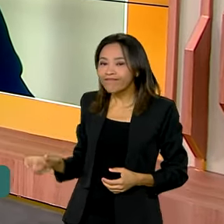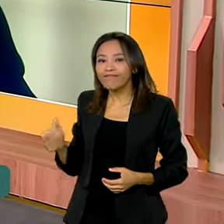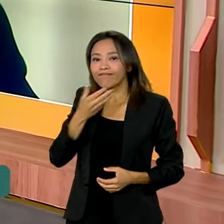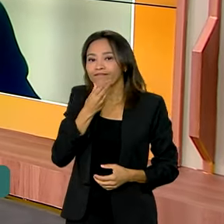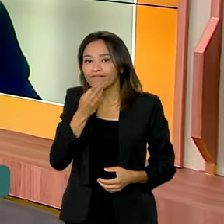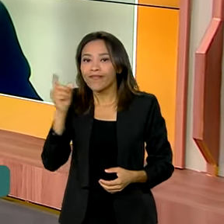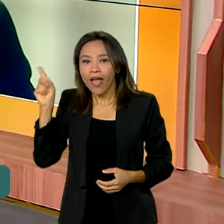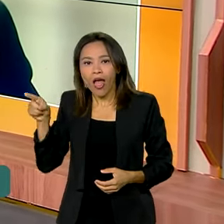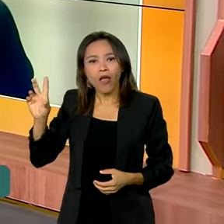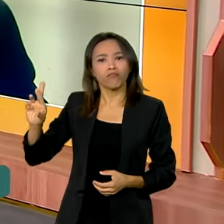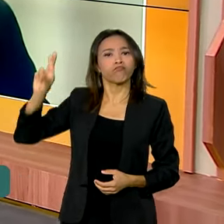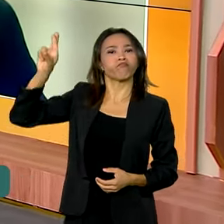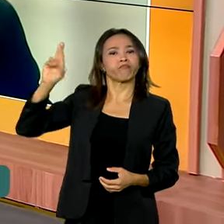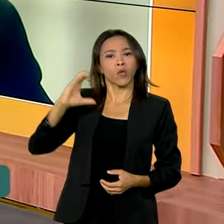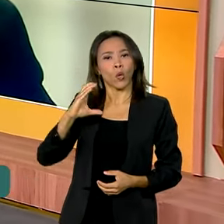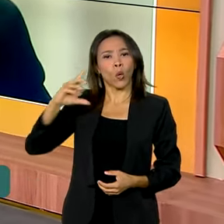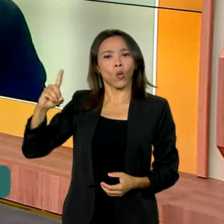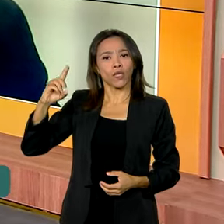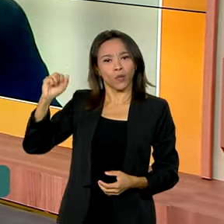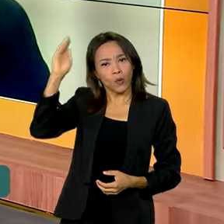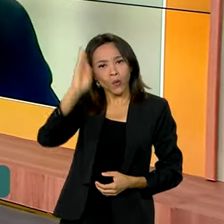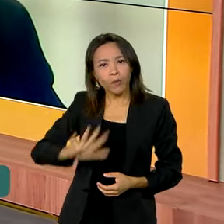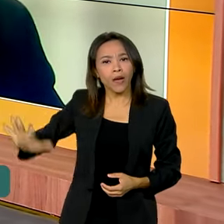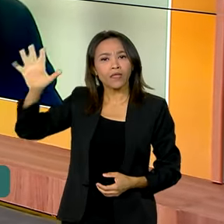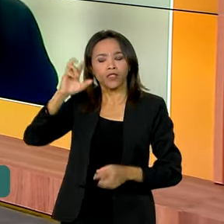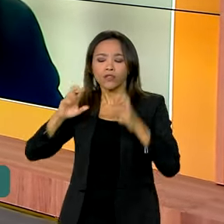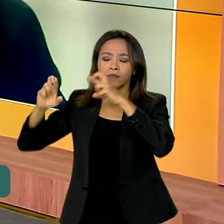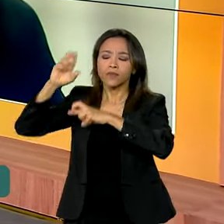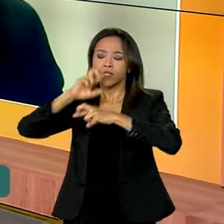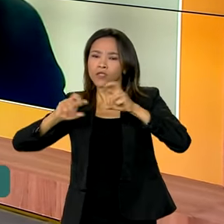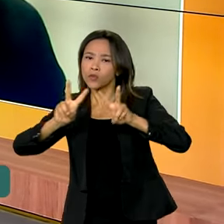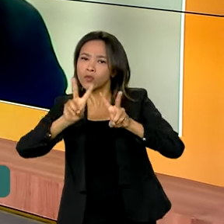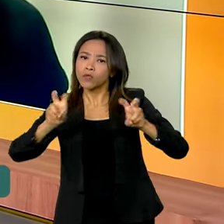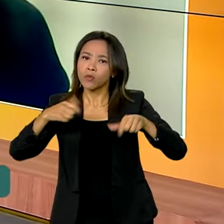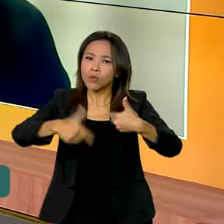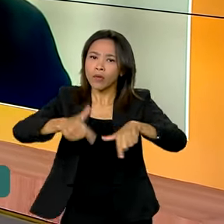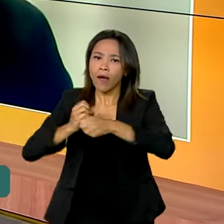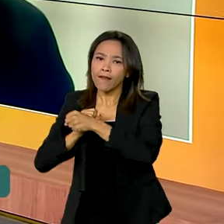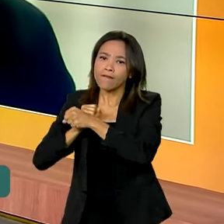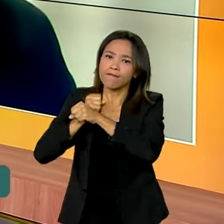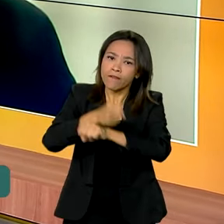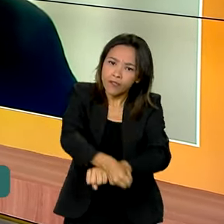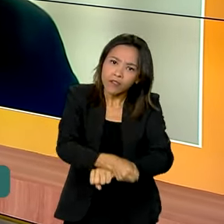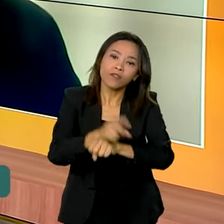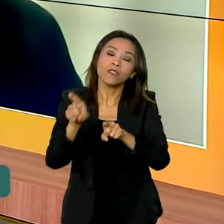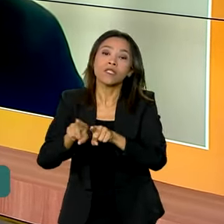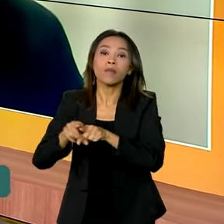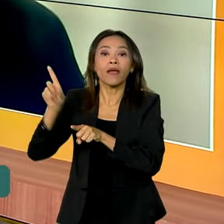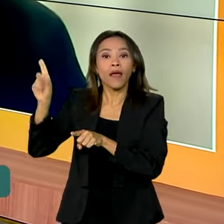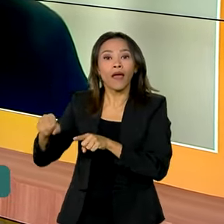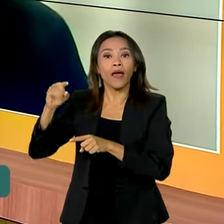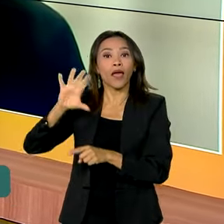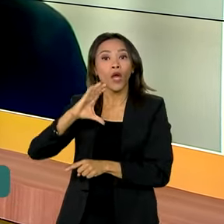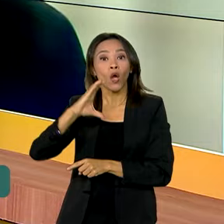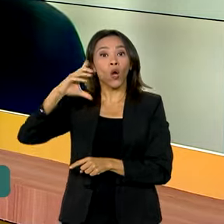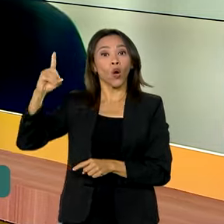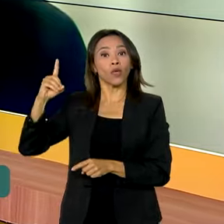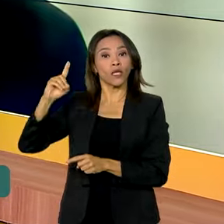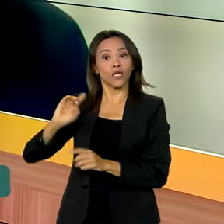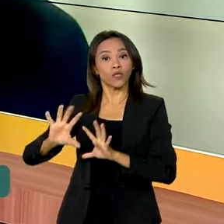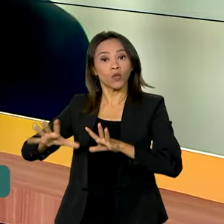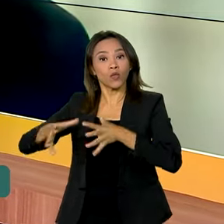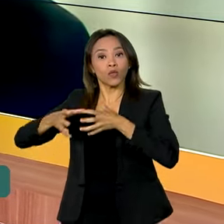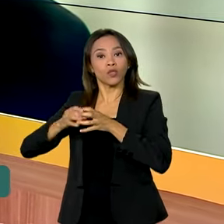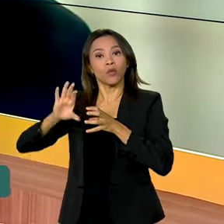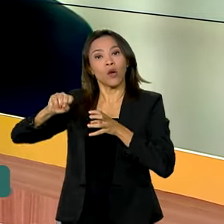Ele que é coordenador nacional de fiscalização do trabalho infantil e coordenador da Comissão Nacional de Erradicação